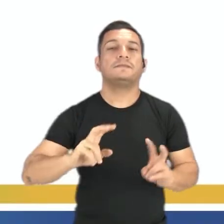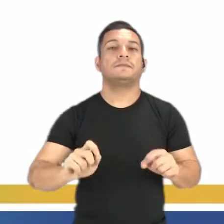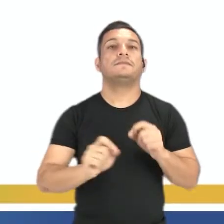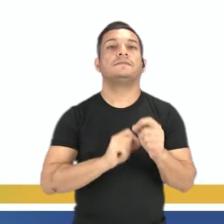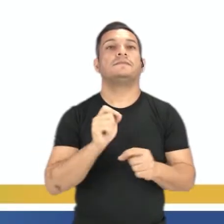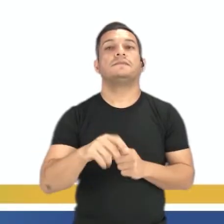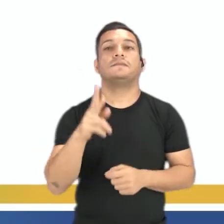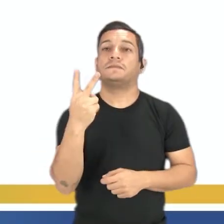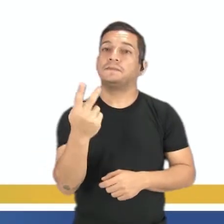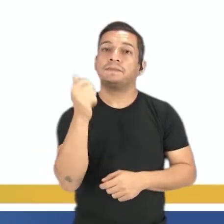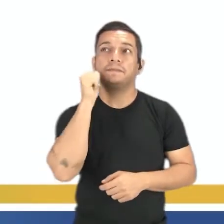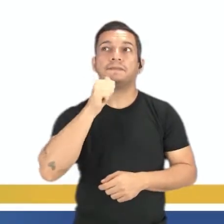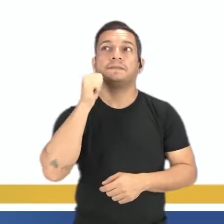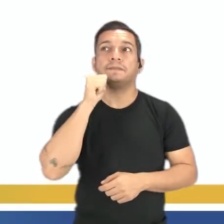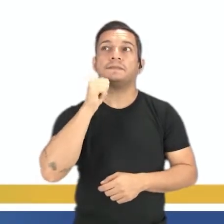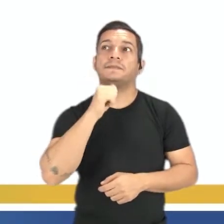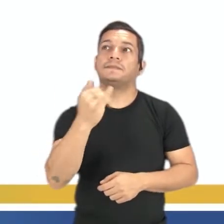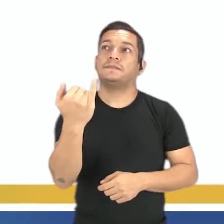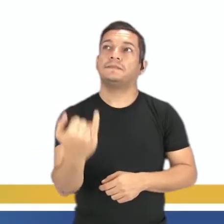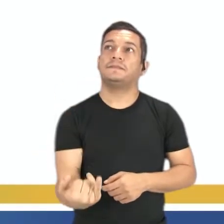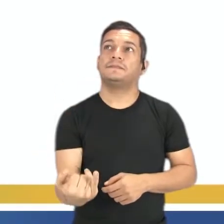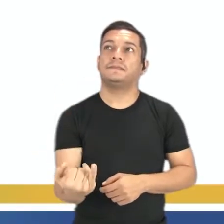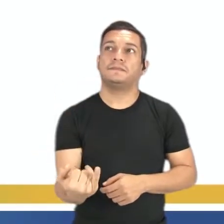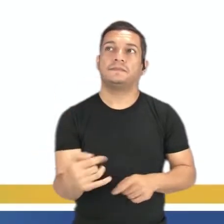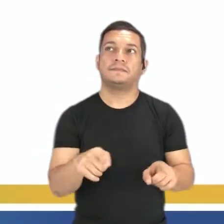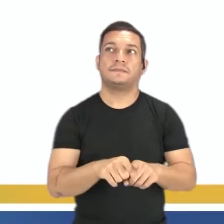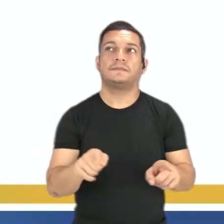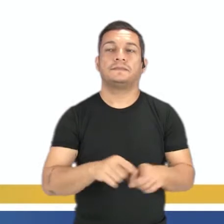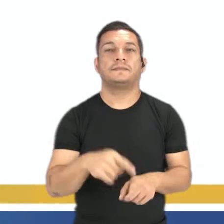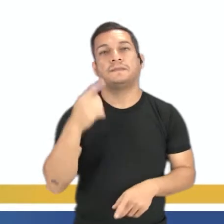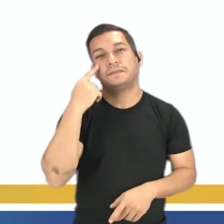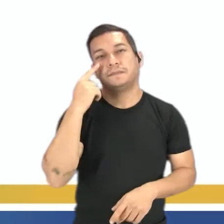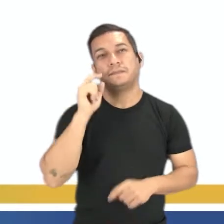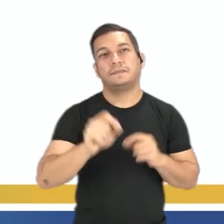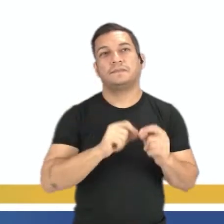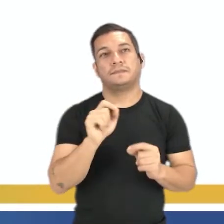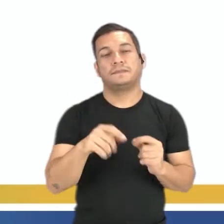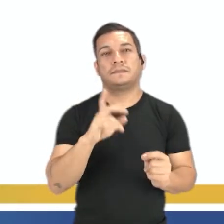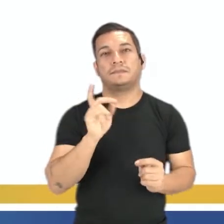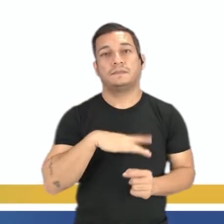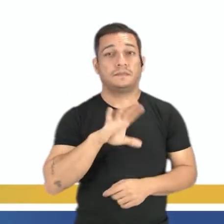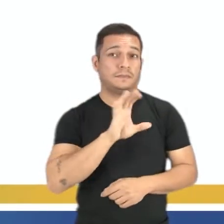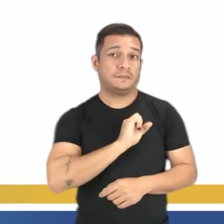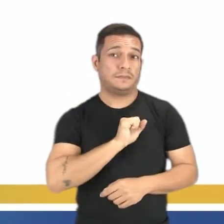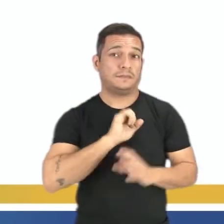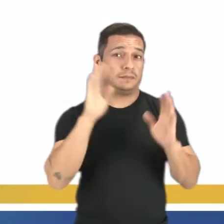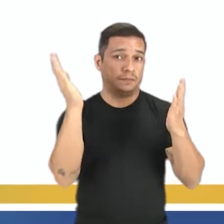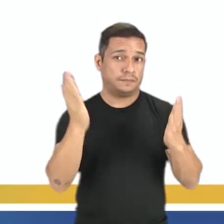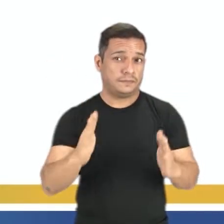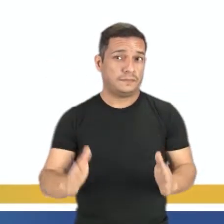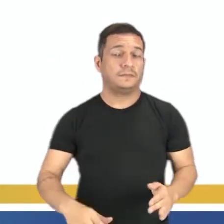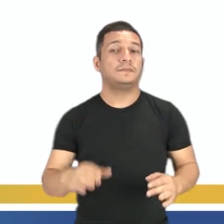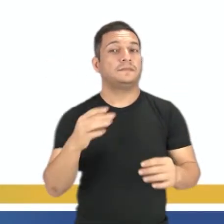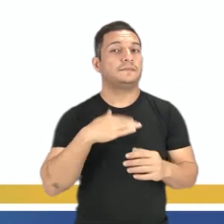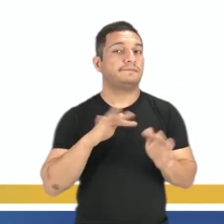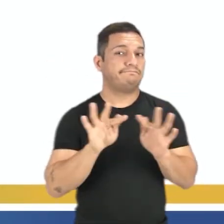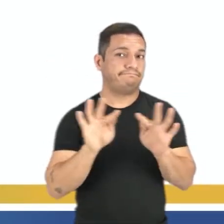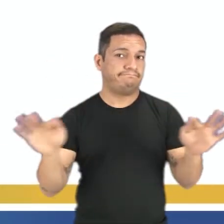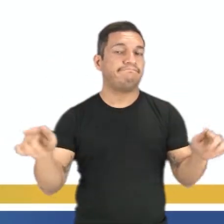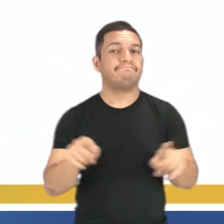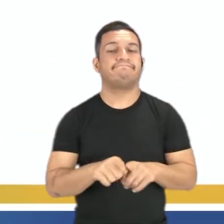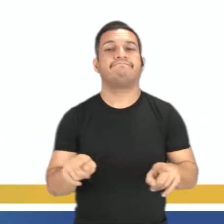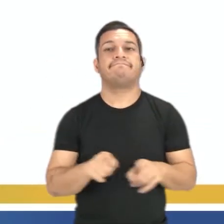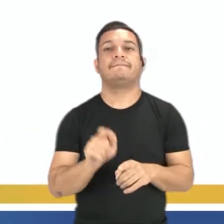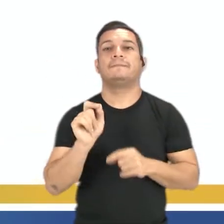se trata de duas mulheres magras. Então, você vê a contradição de amar suas curvas, a frase, e